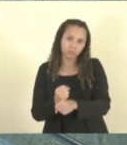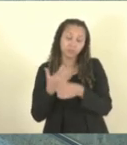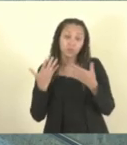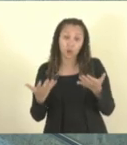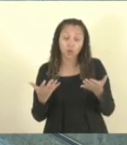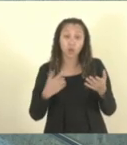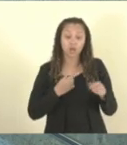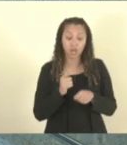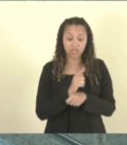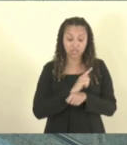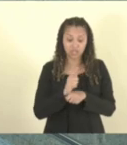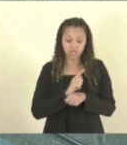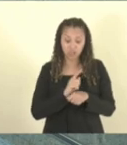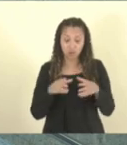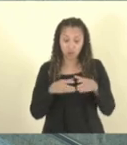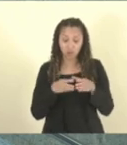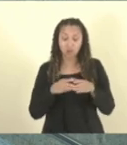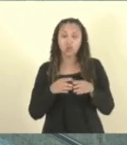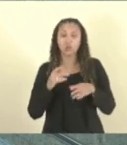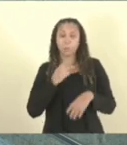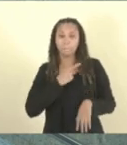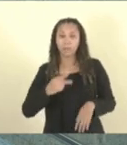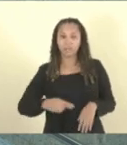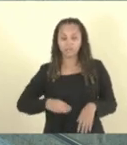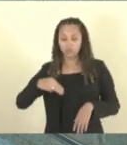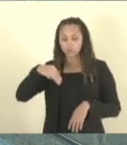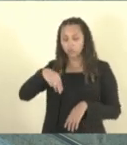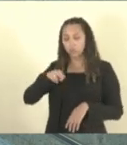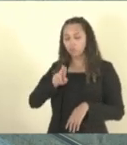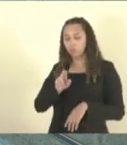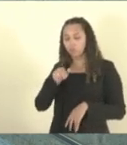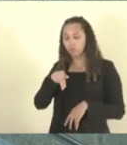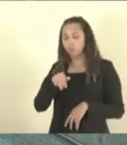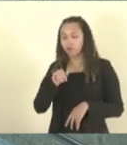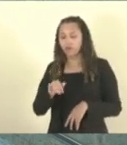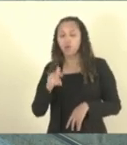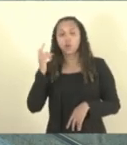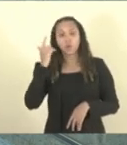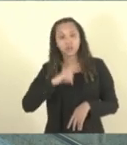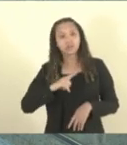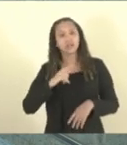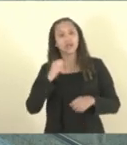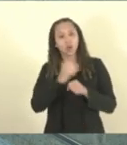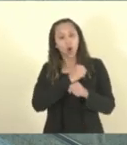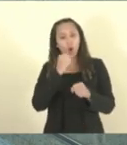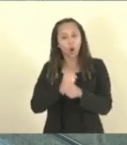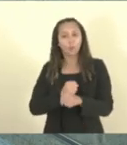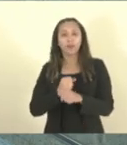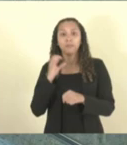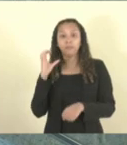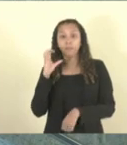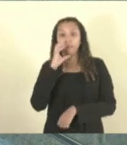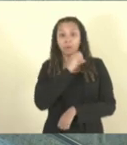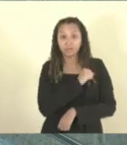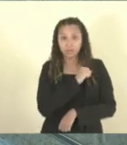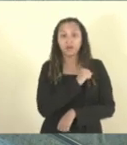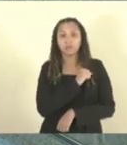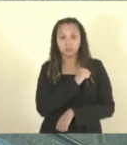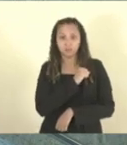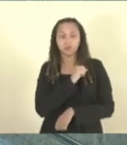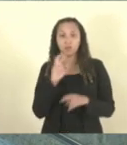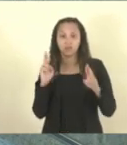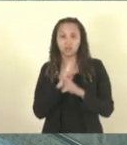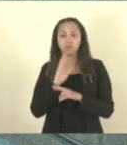gestão e com a equipe do presidente Munir, vem conseguindo dar vazão e executando as obras conforme o próprio